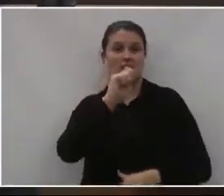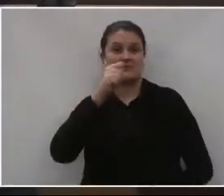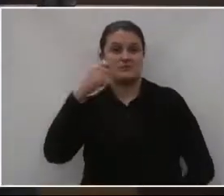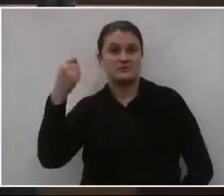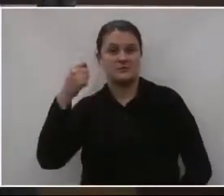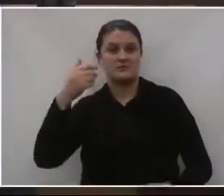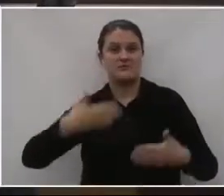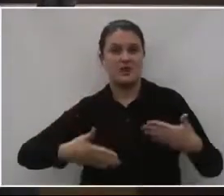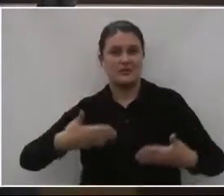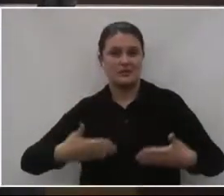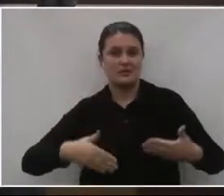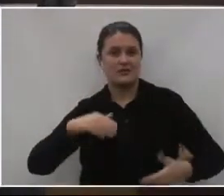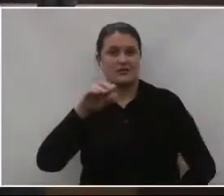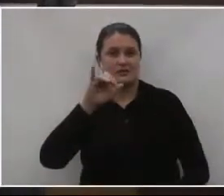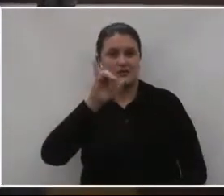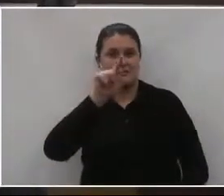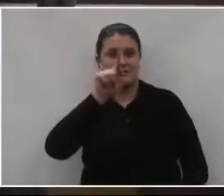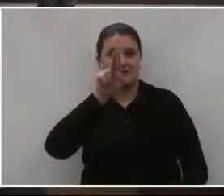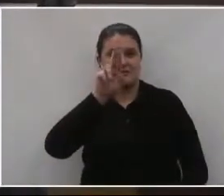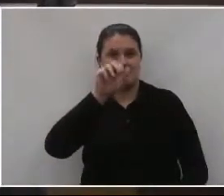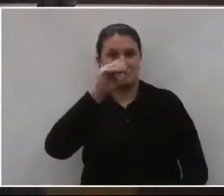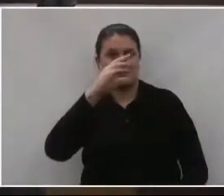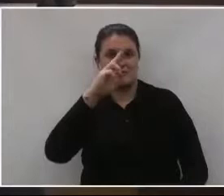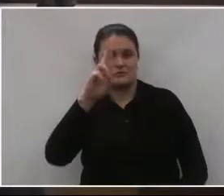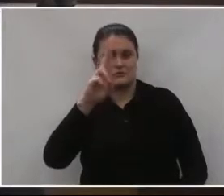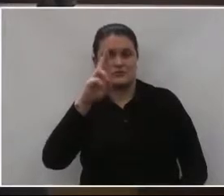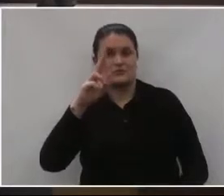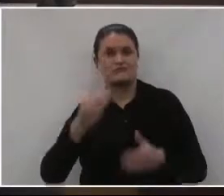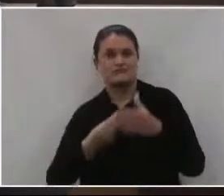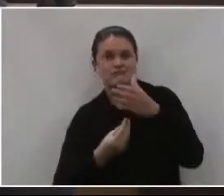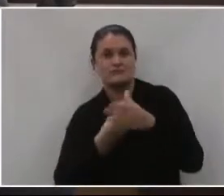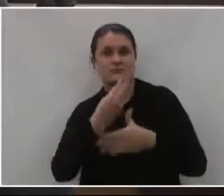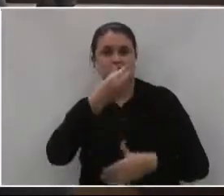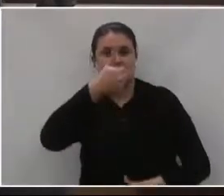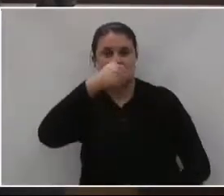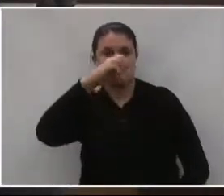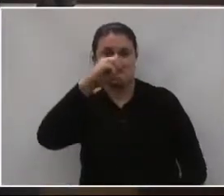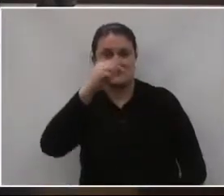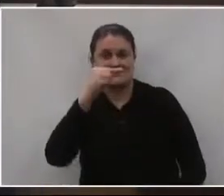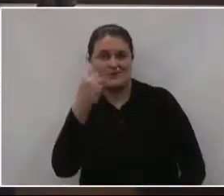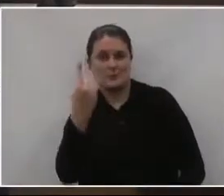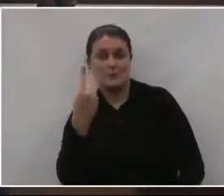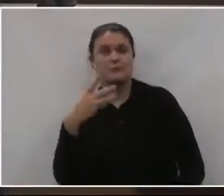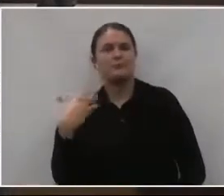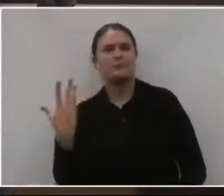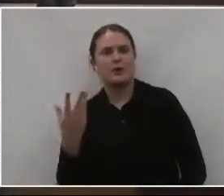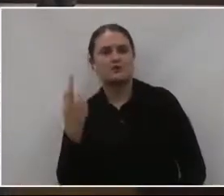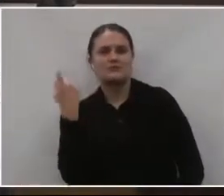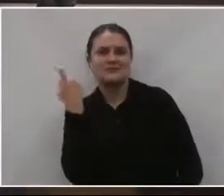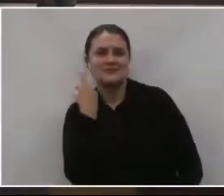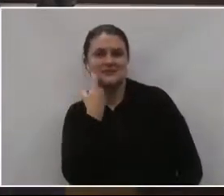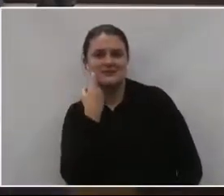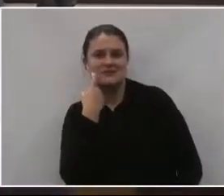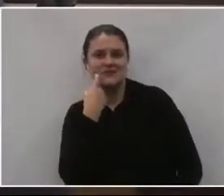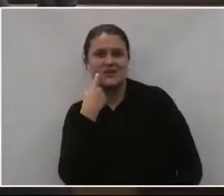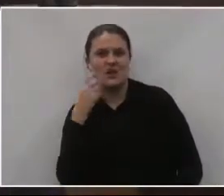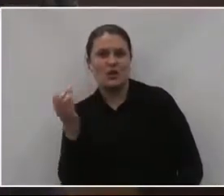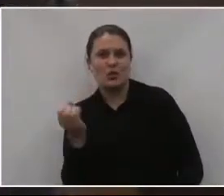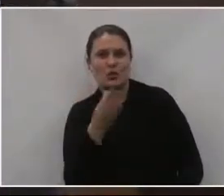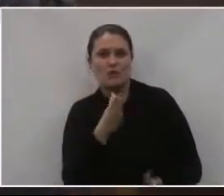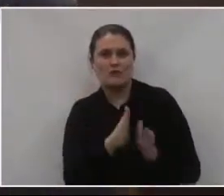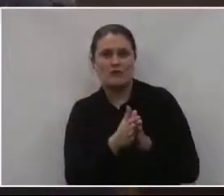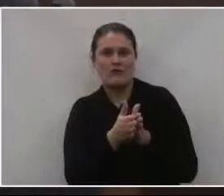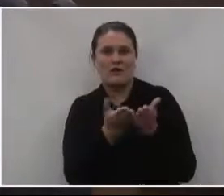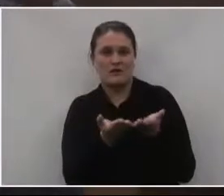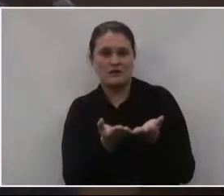Iguaçu, que foi formado no ano de 1971. Kiko, então sexta-feira, lançamento do